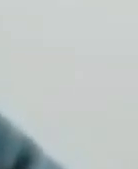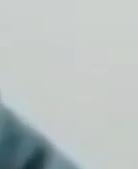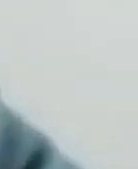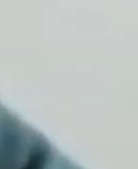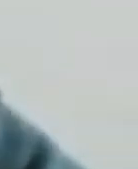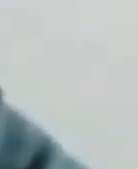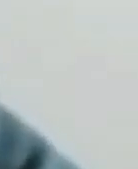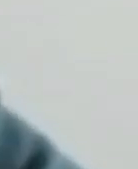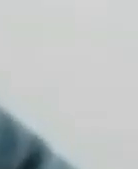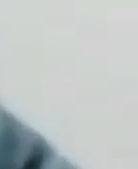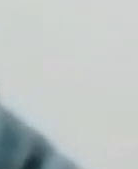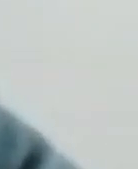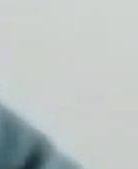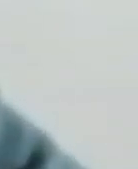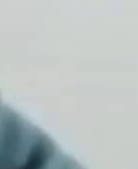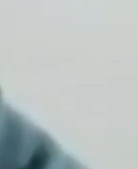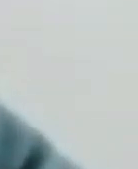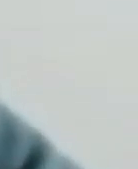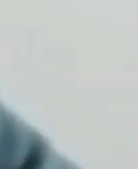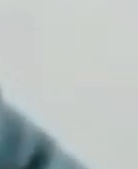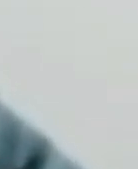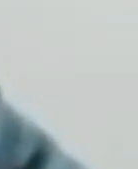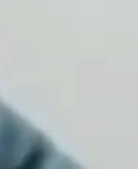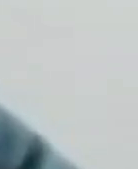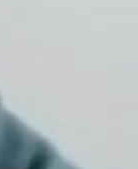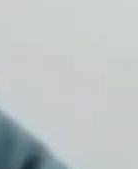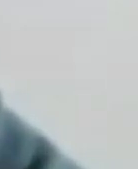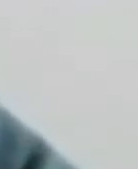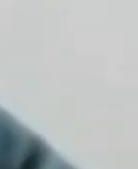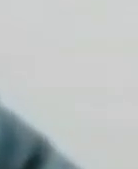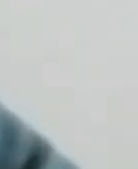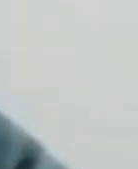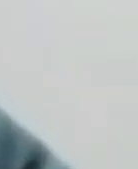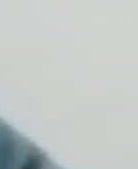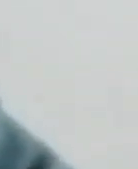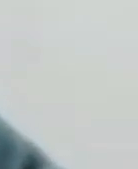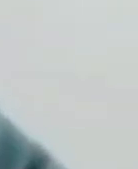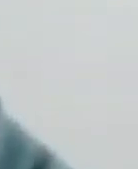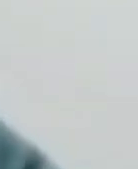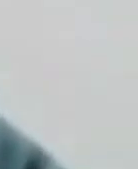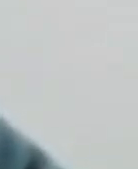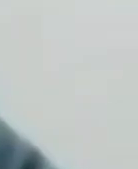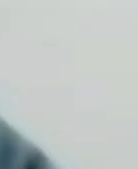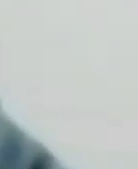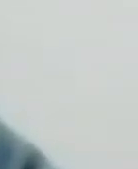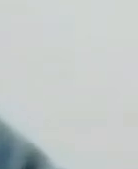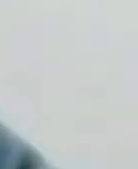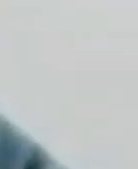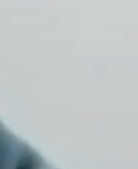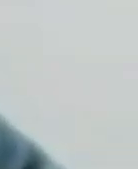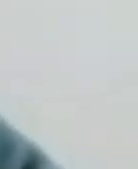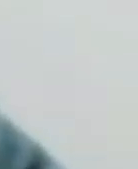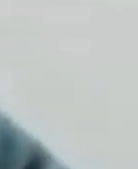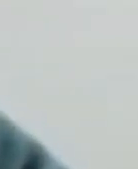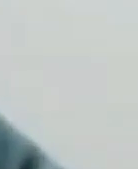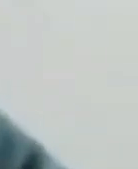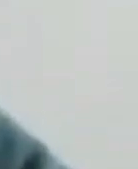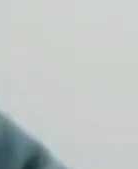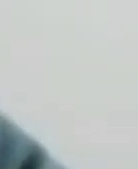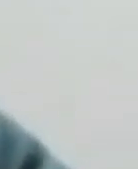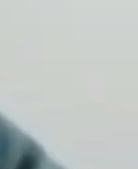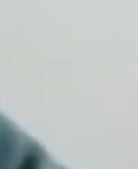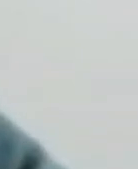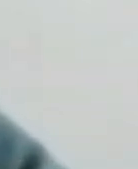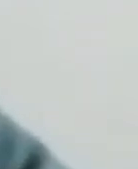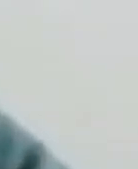não deixe este pai de família morrer. Não deixe este ser humano morrer.